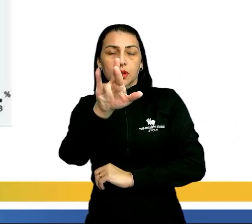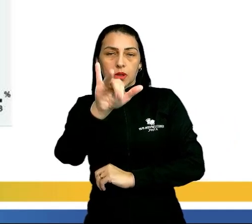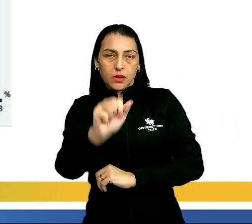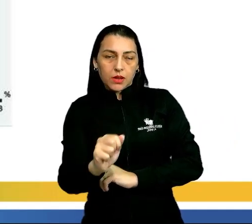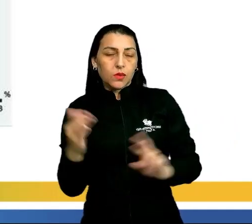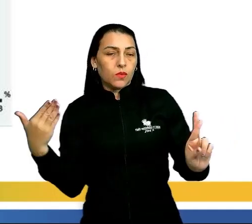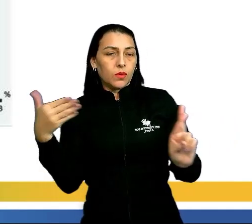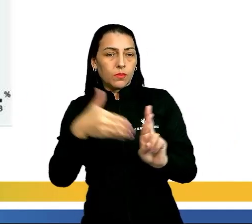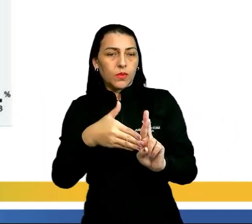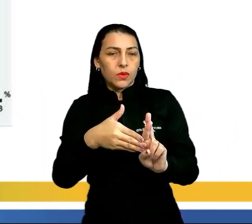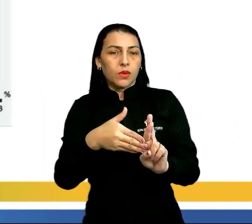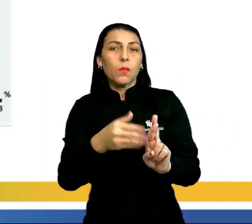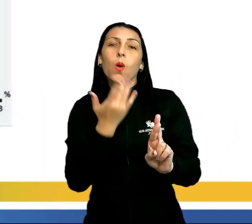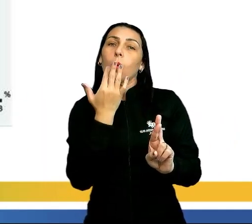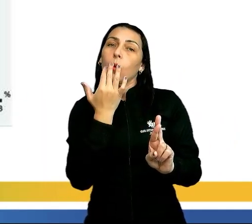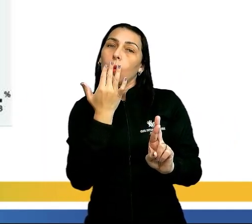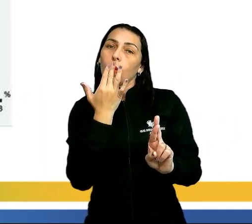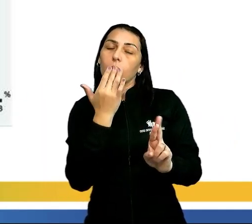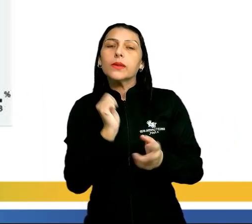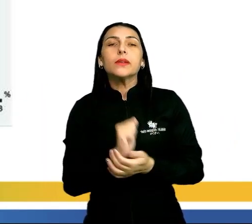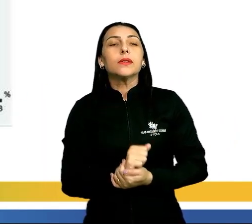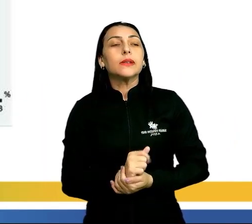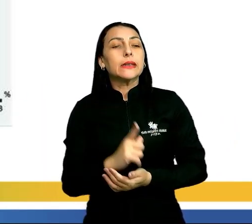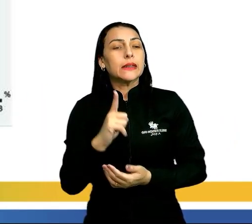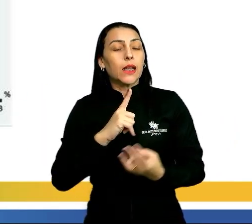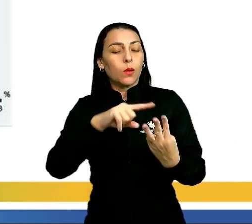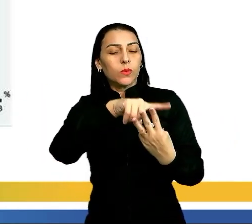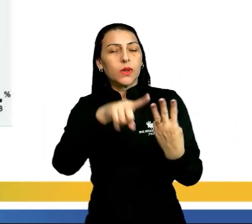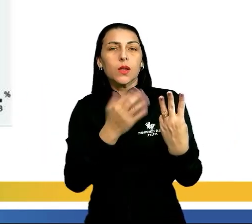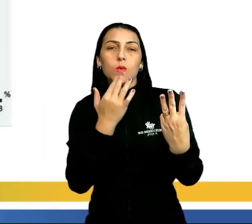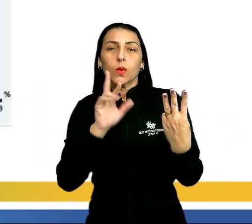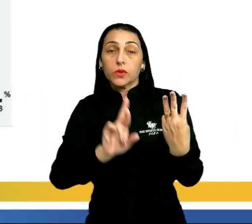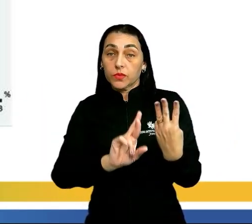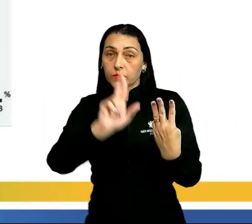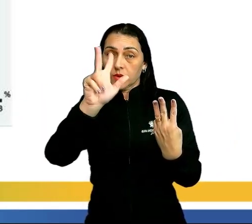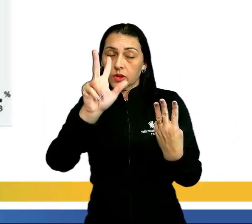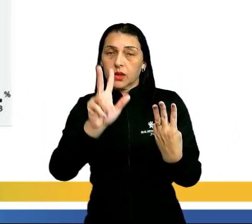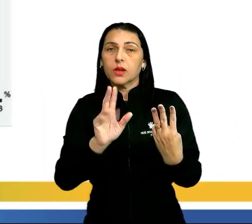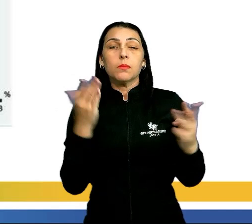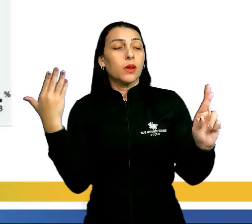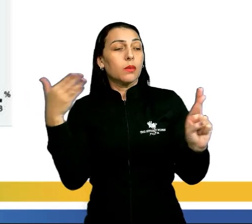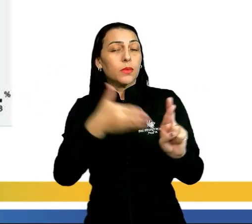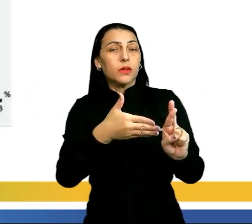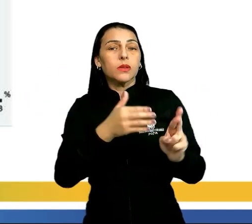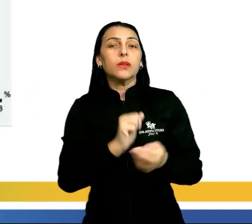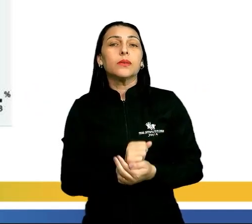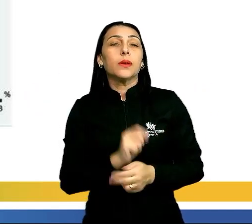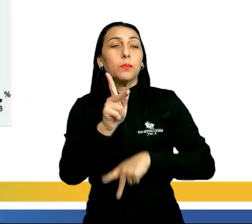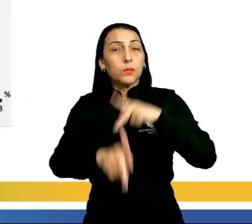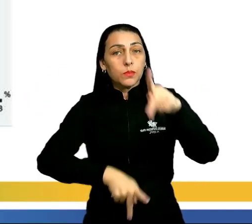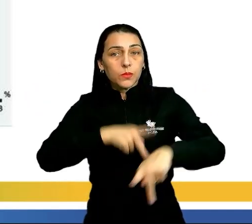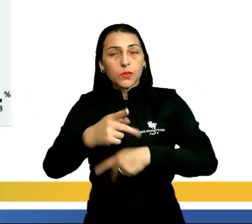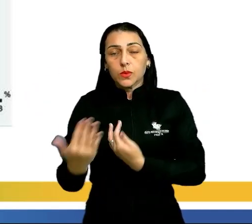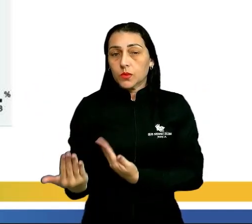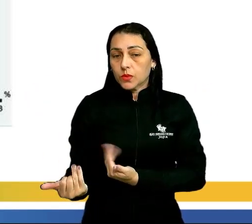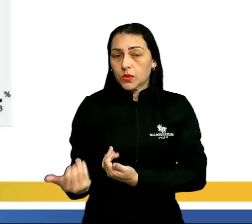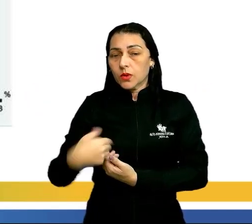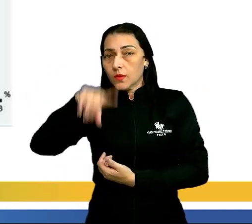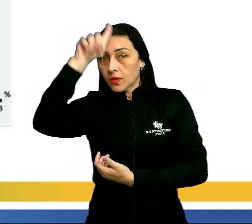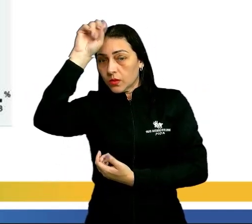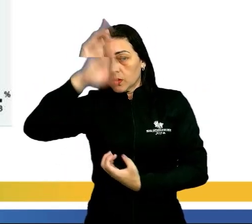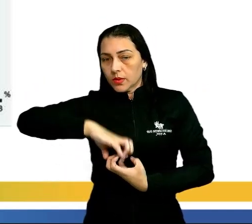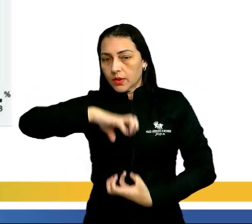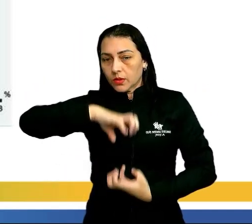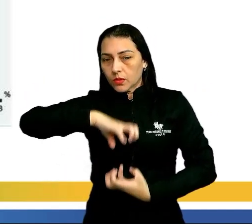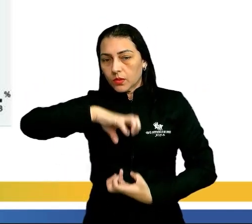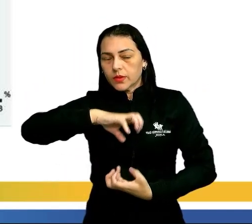estão representadas por cores. Então, nós temos três cores diferentes para representar. A população jovem, adulta